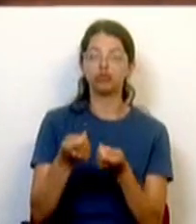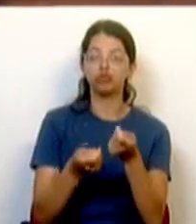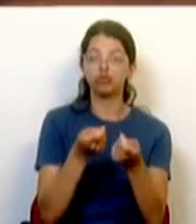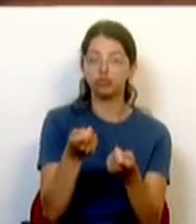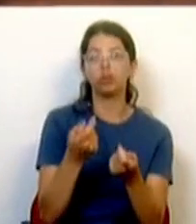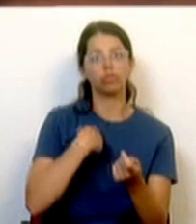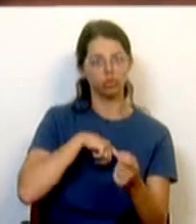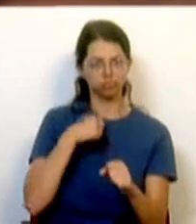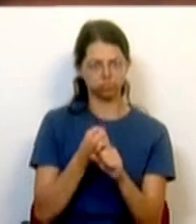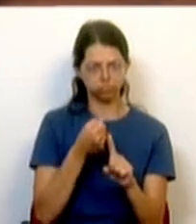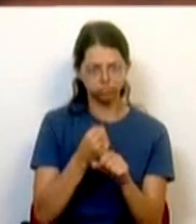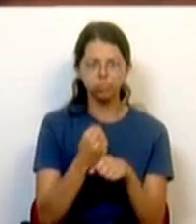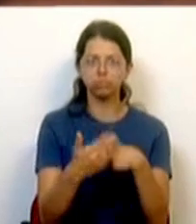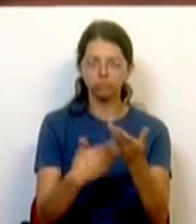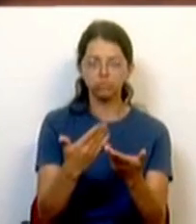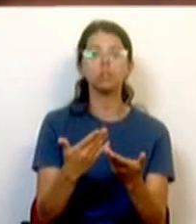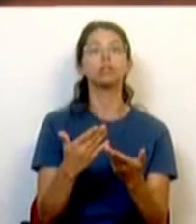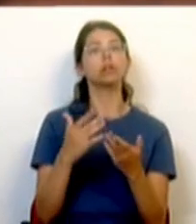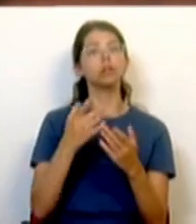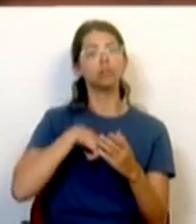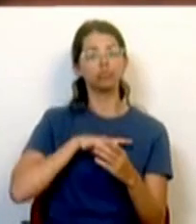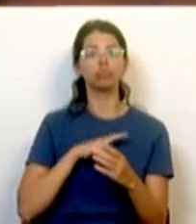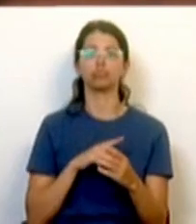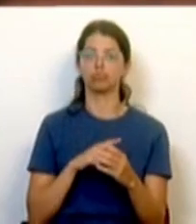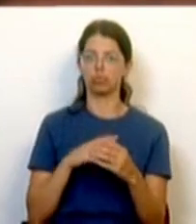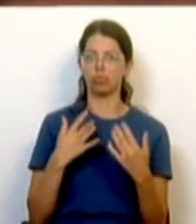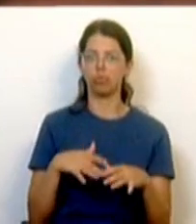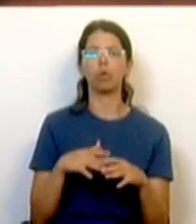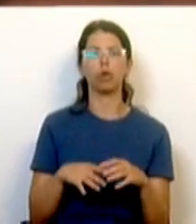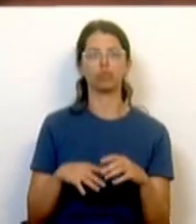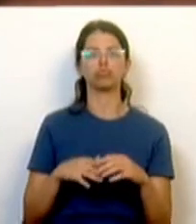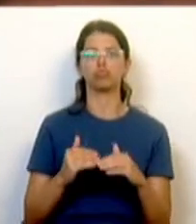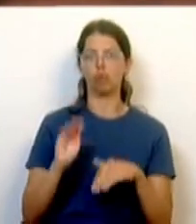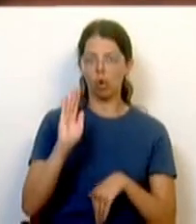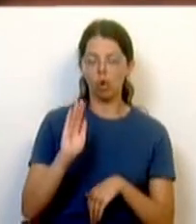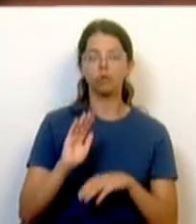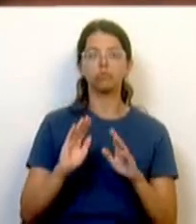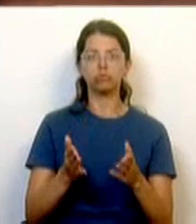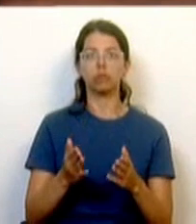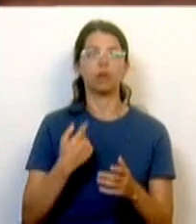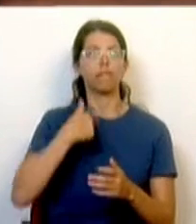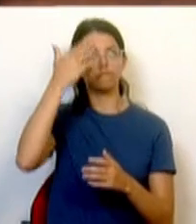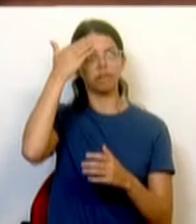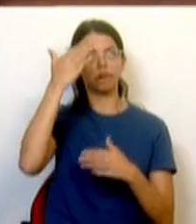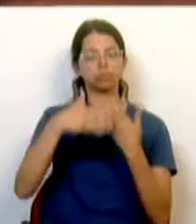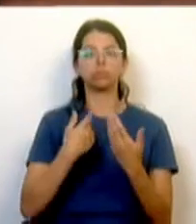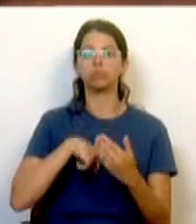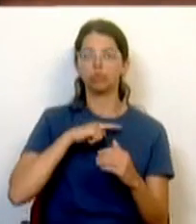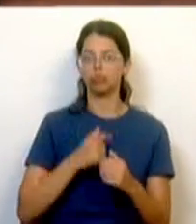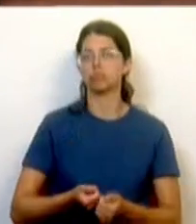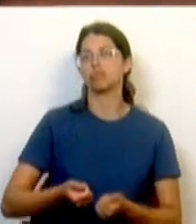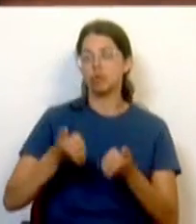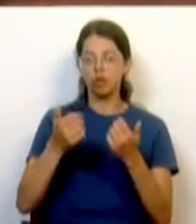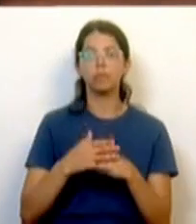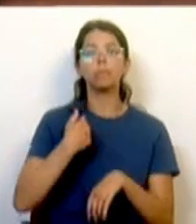só o que estamos a fazer, mas mesmo a superar face ao que estava inicialmente previsto. Tínhamos previsto